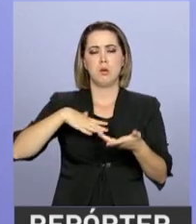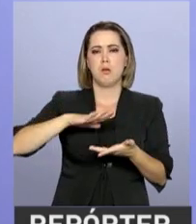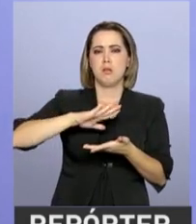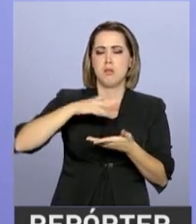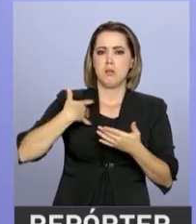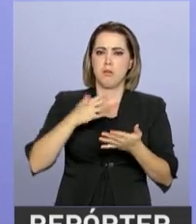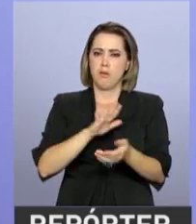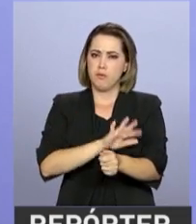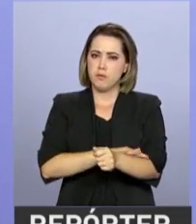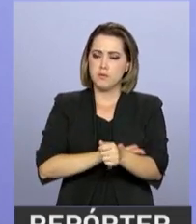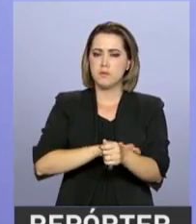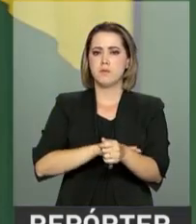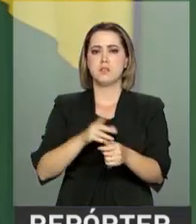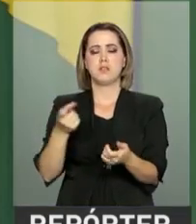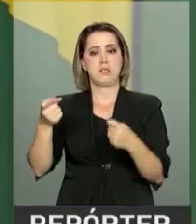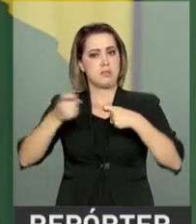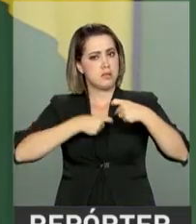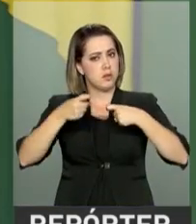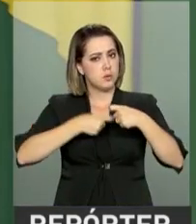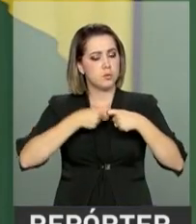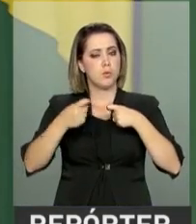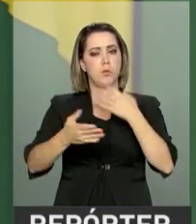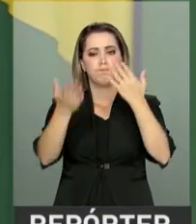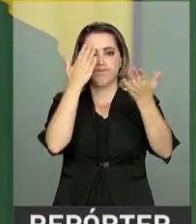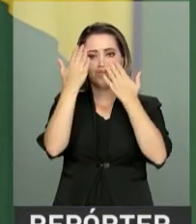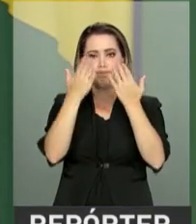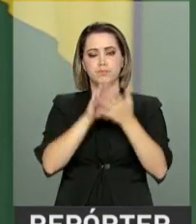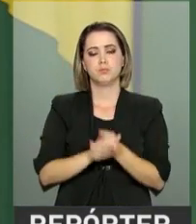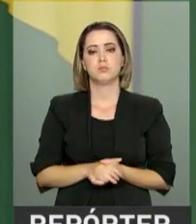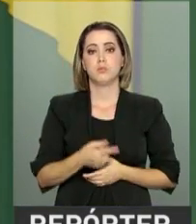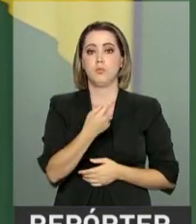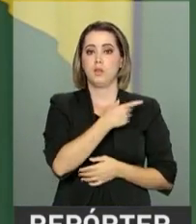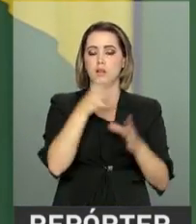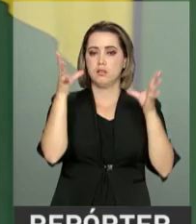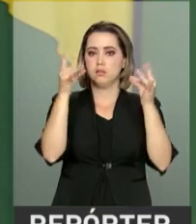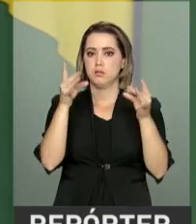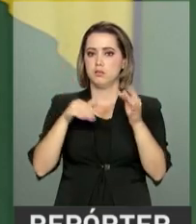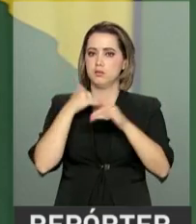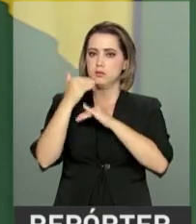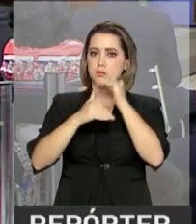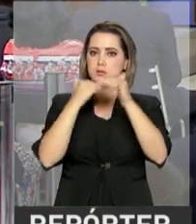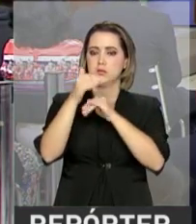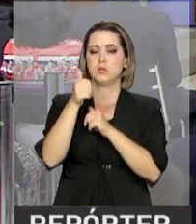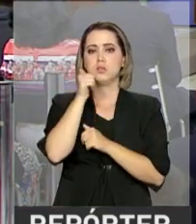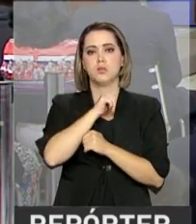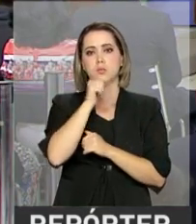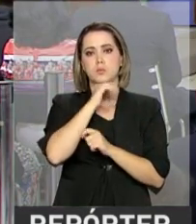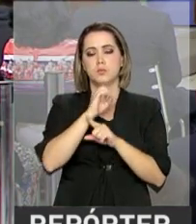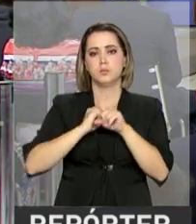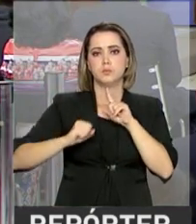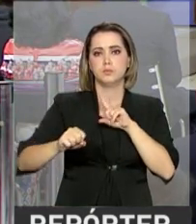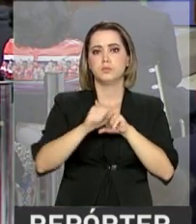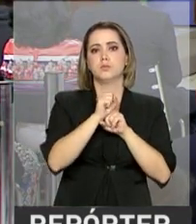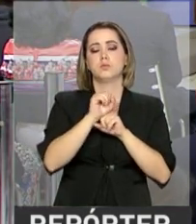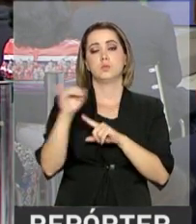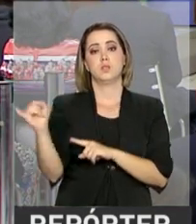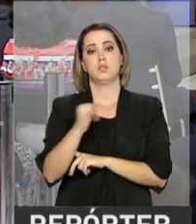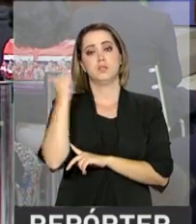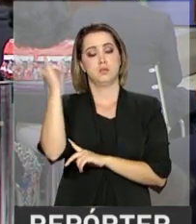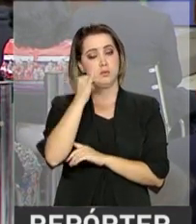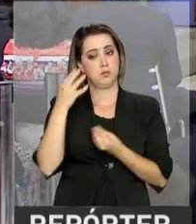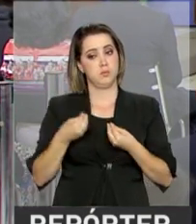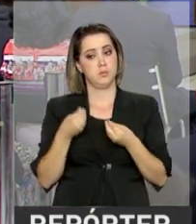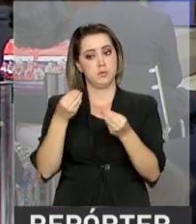sexual e psicológica. O presidente Michel Temer destacou a participação crescente da mulher na sociedade e a importância